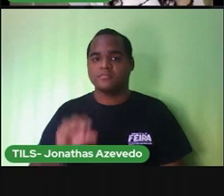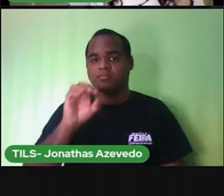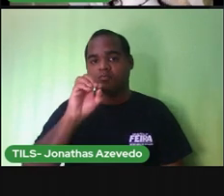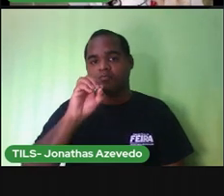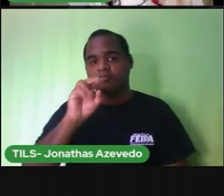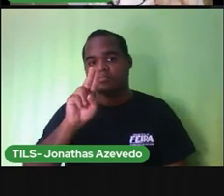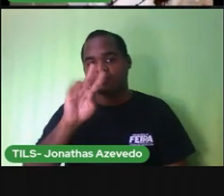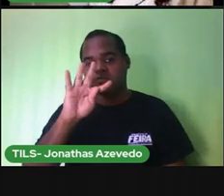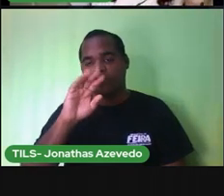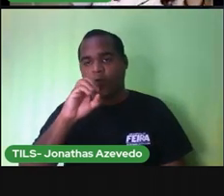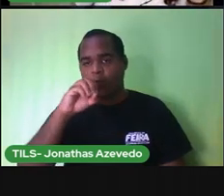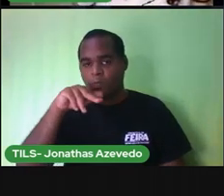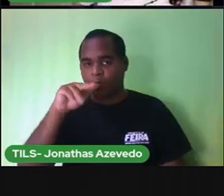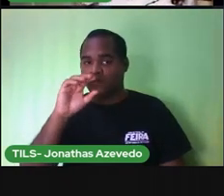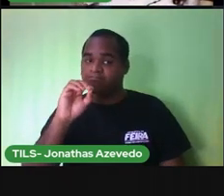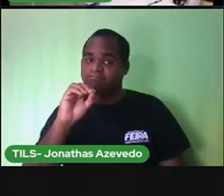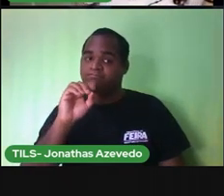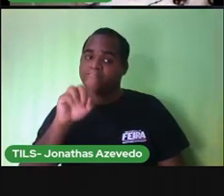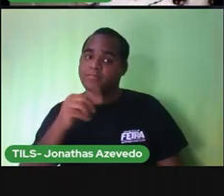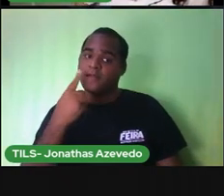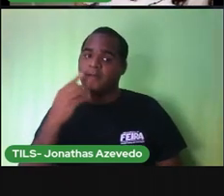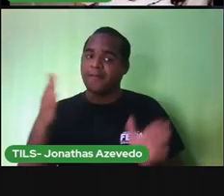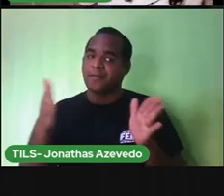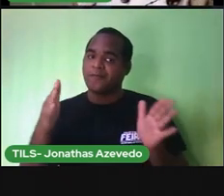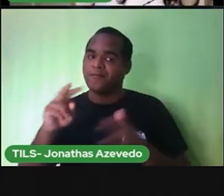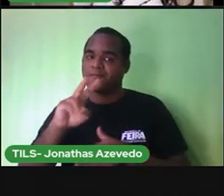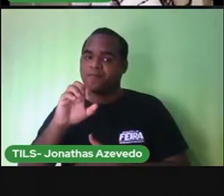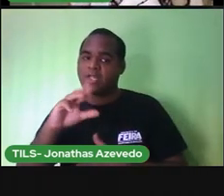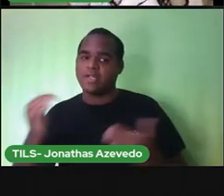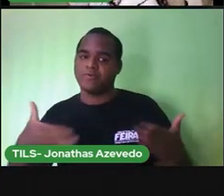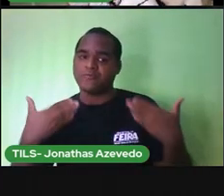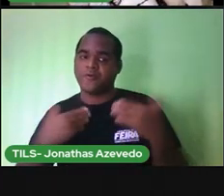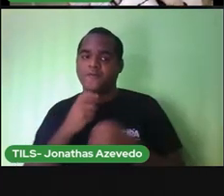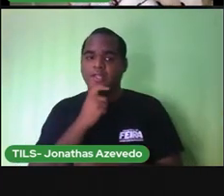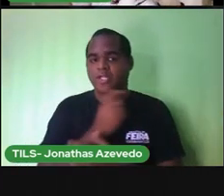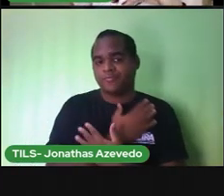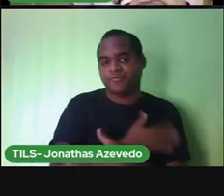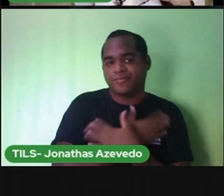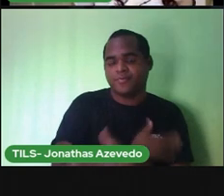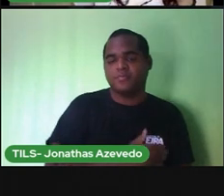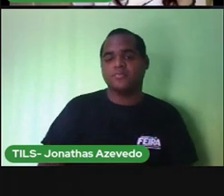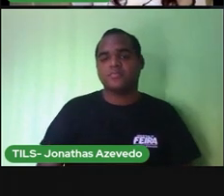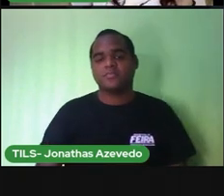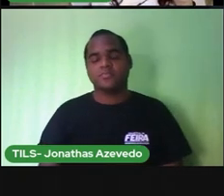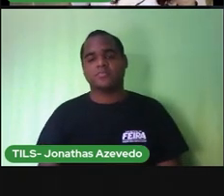outono. Entre o verão e o inverno.